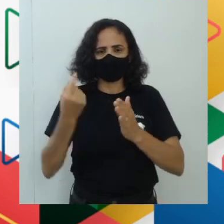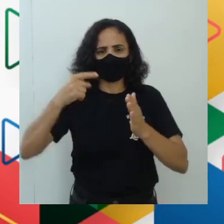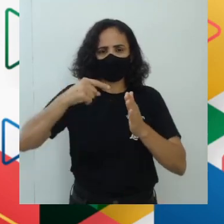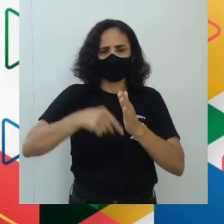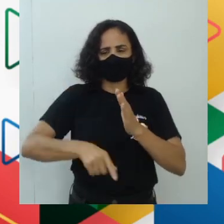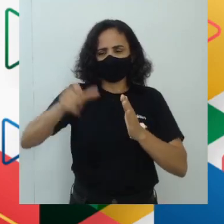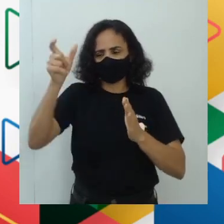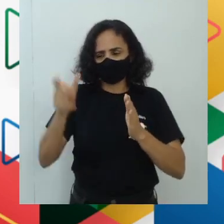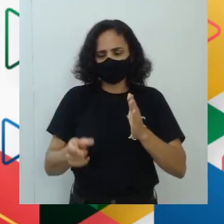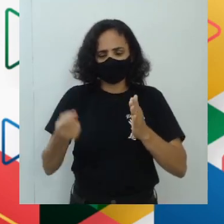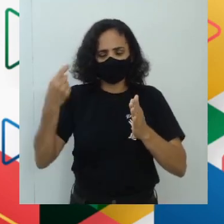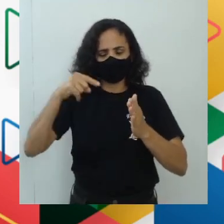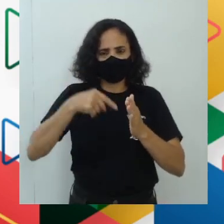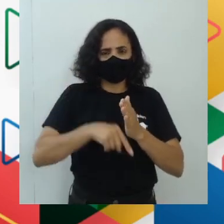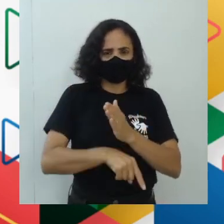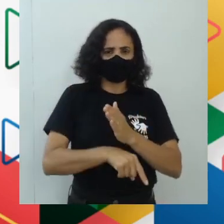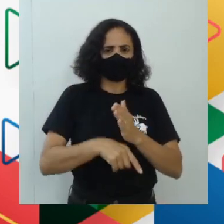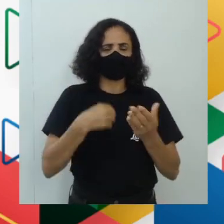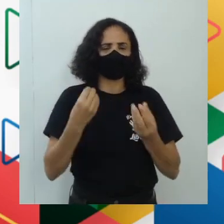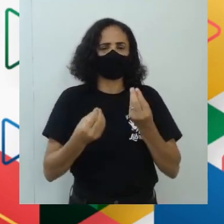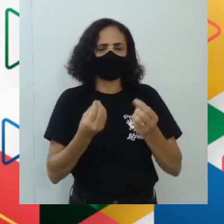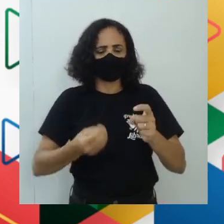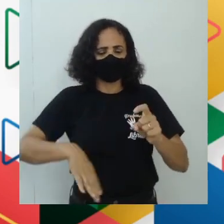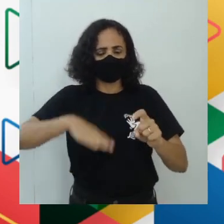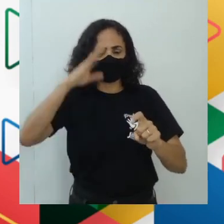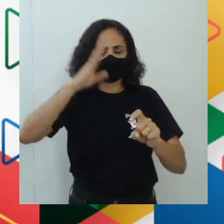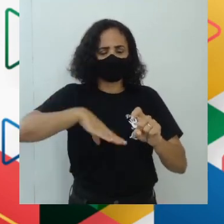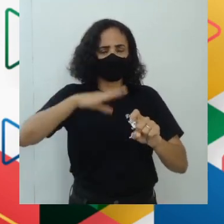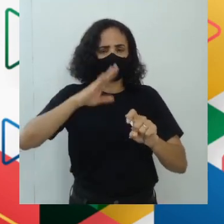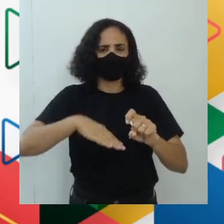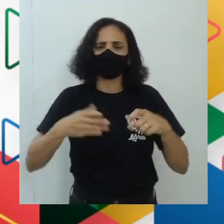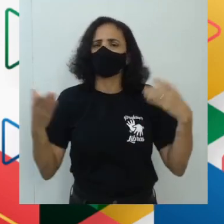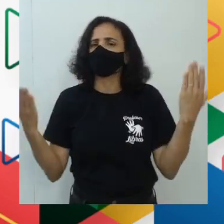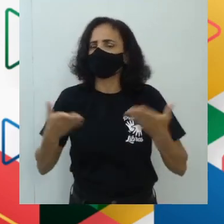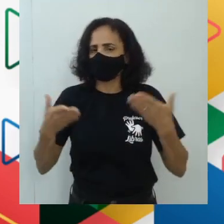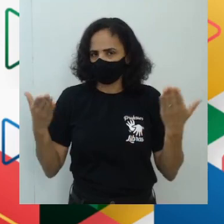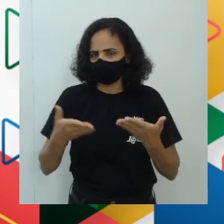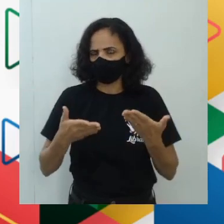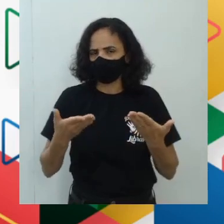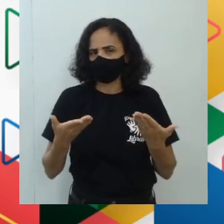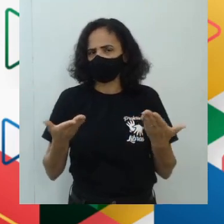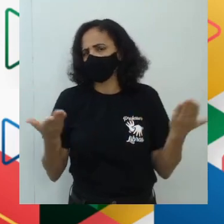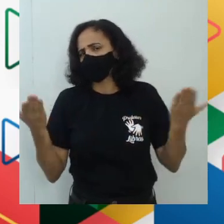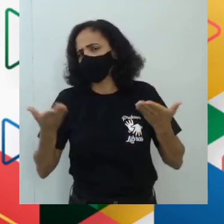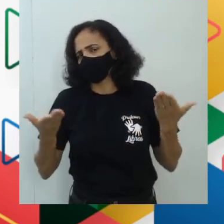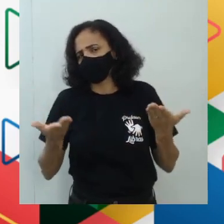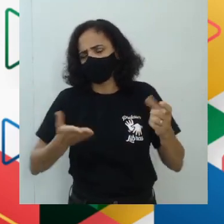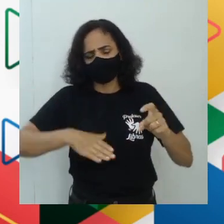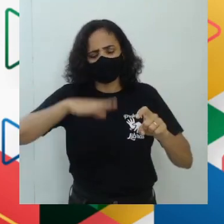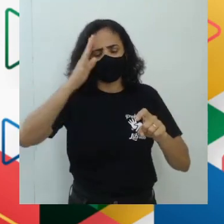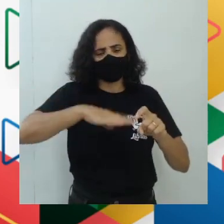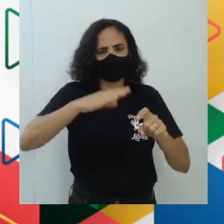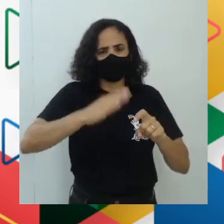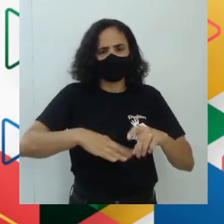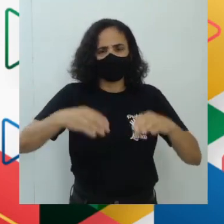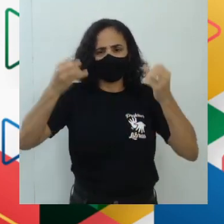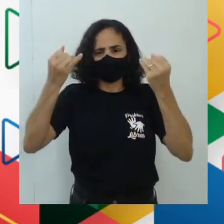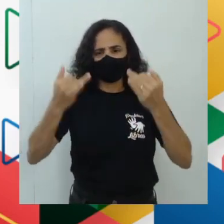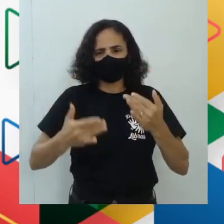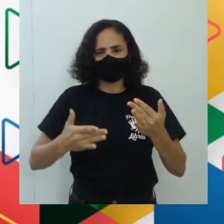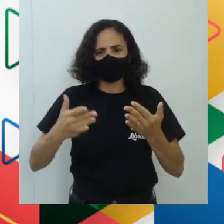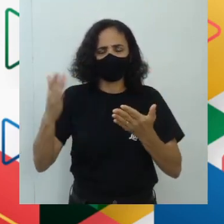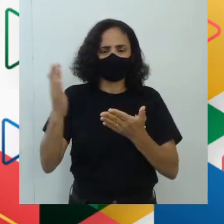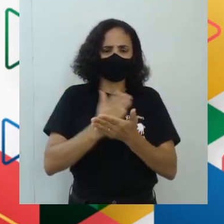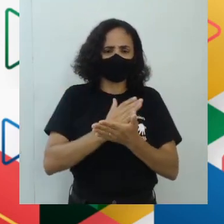falar exatamente sobre os chamados mitos de hoje. Quais são os mitos de hoje? Daqui a pouquinho a gente vai falar a